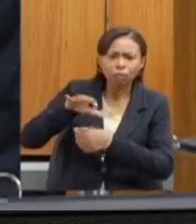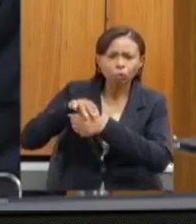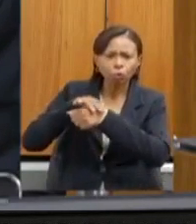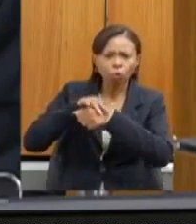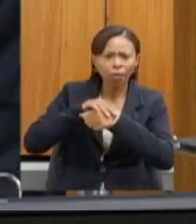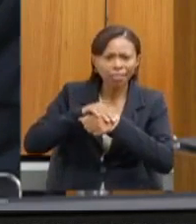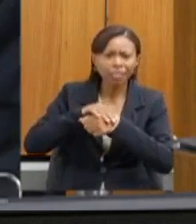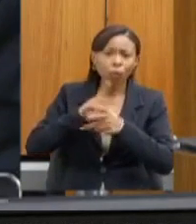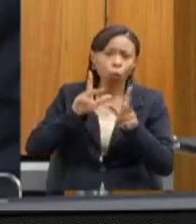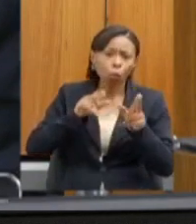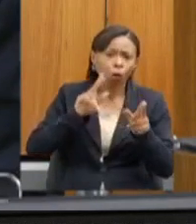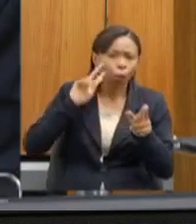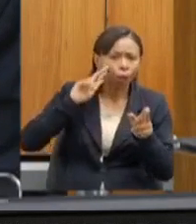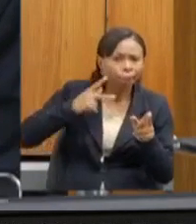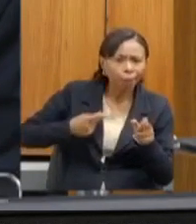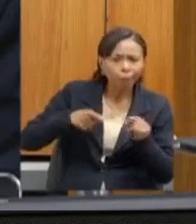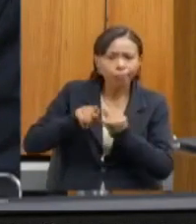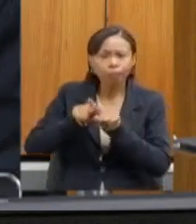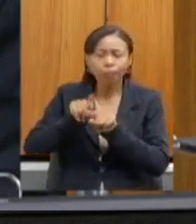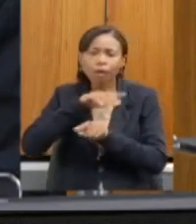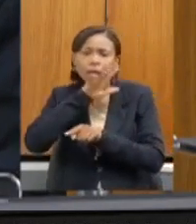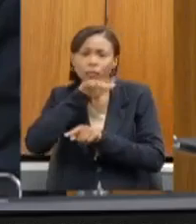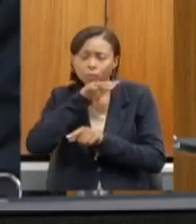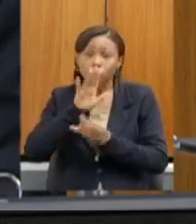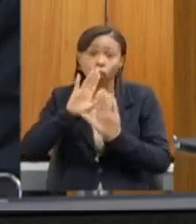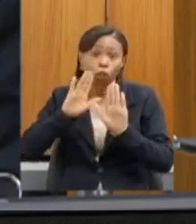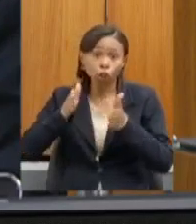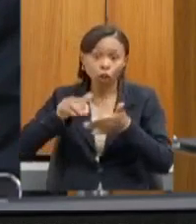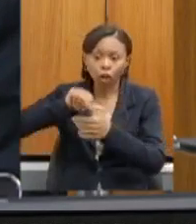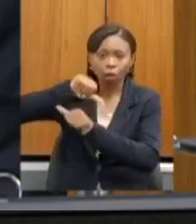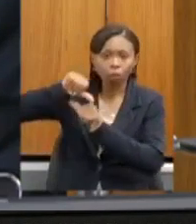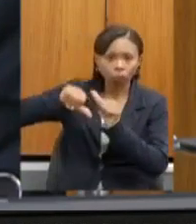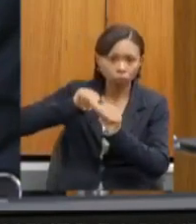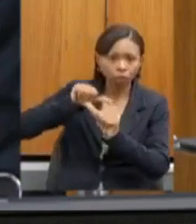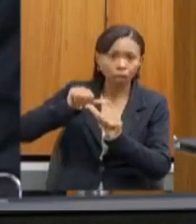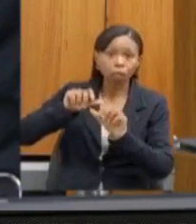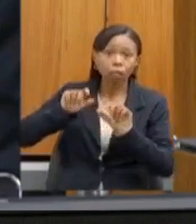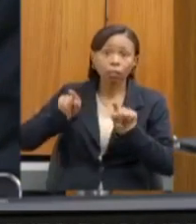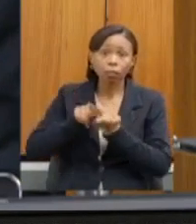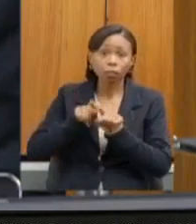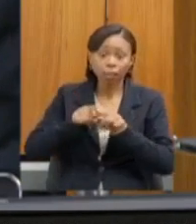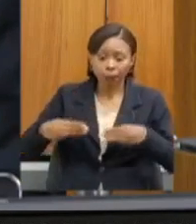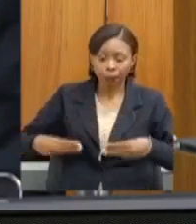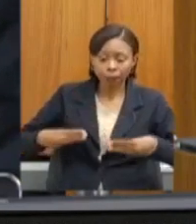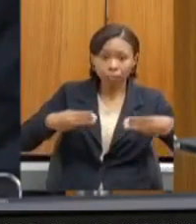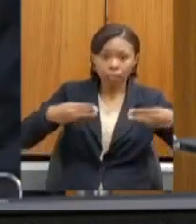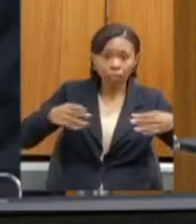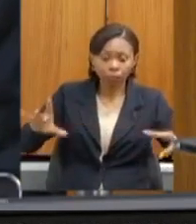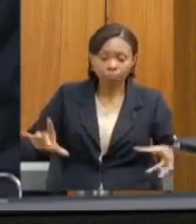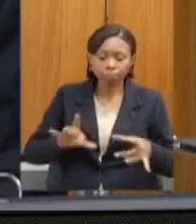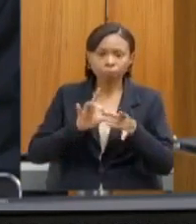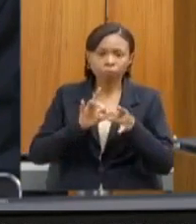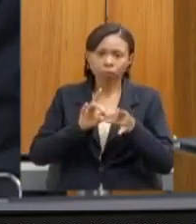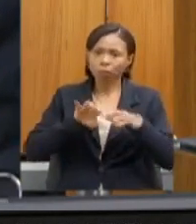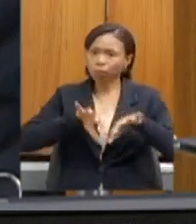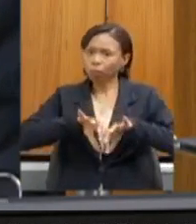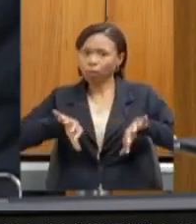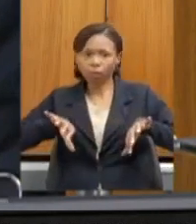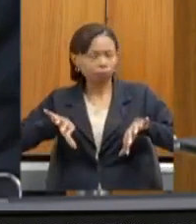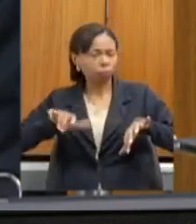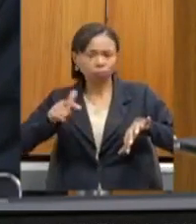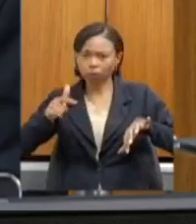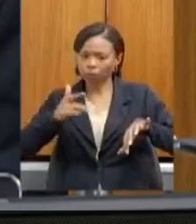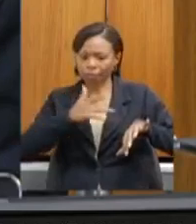tomaram essa iniciativa há mais tempo. de haver uma fusão de ministérios. Não existe mais o Ministério da Saúde e o